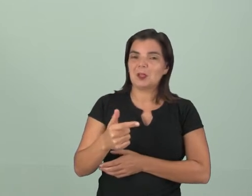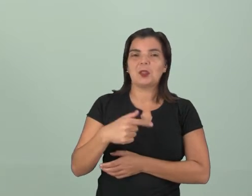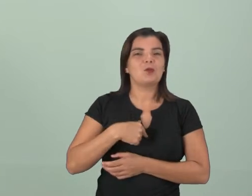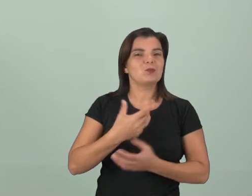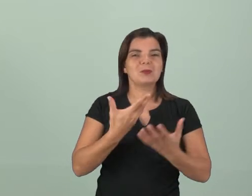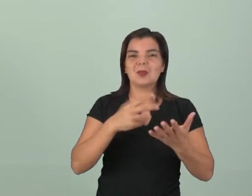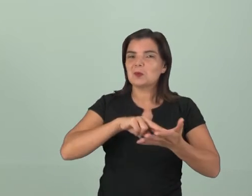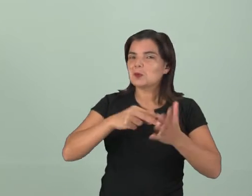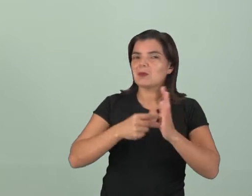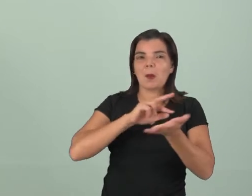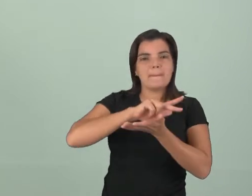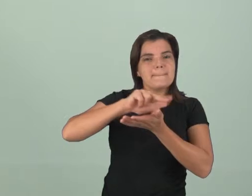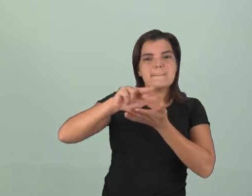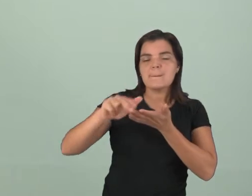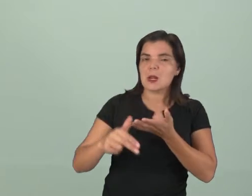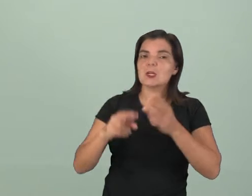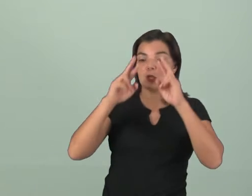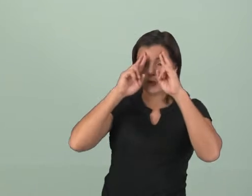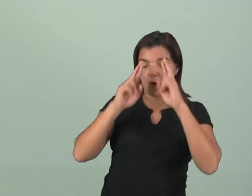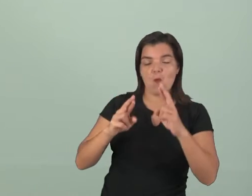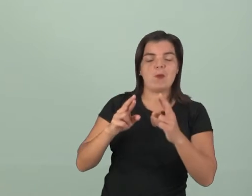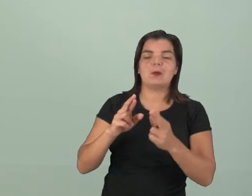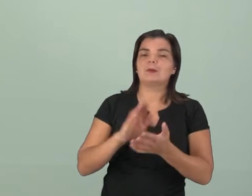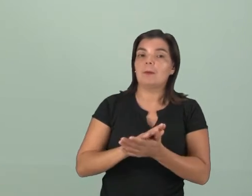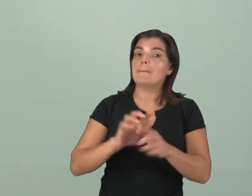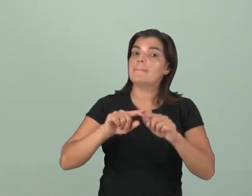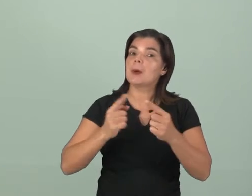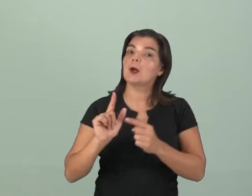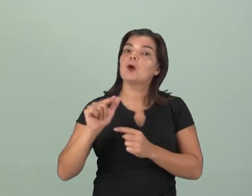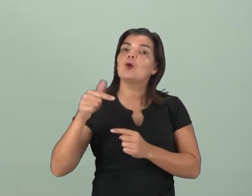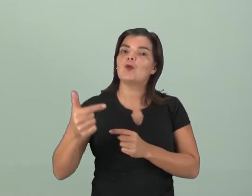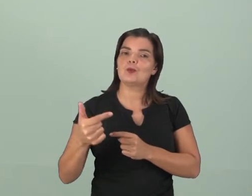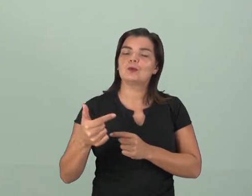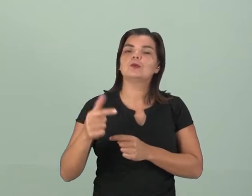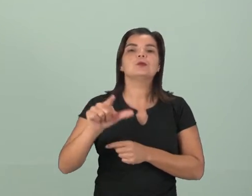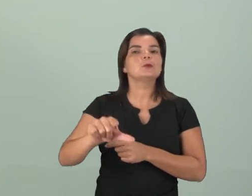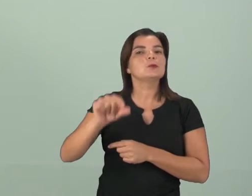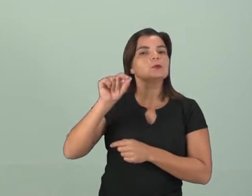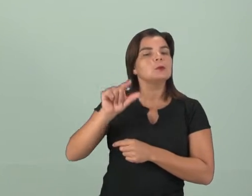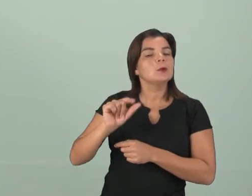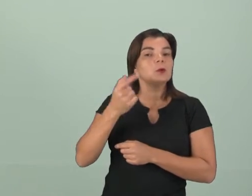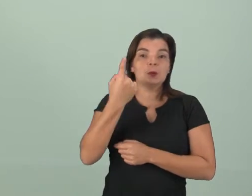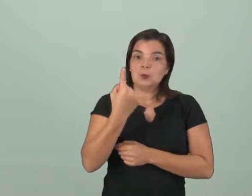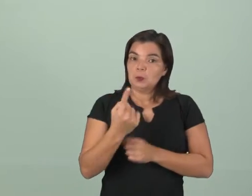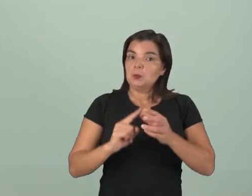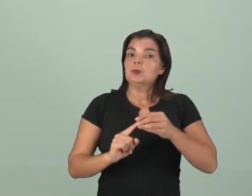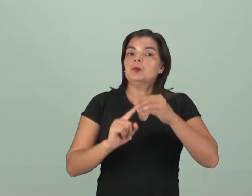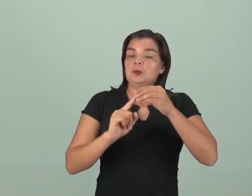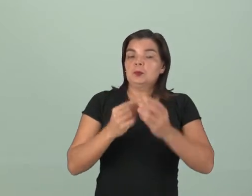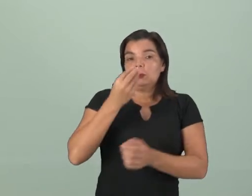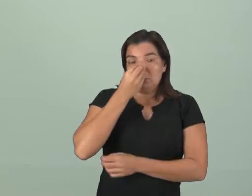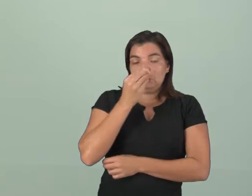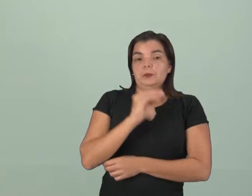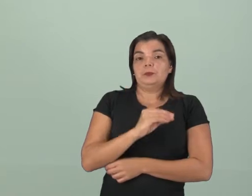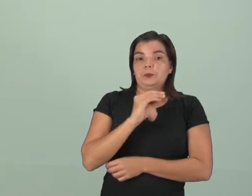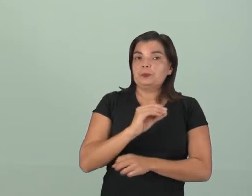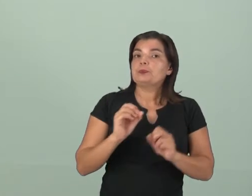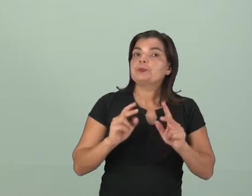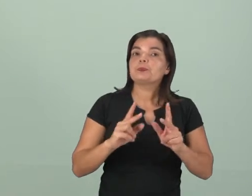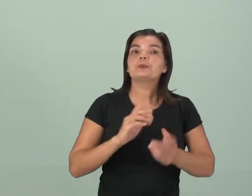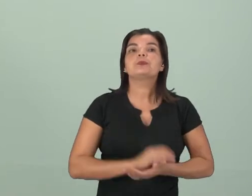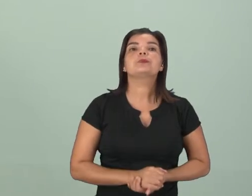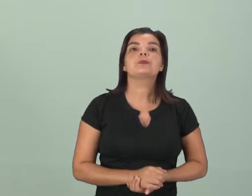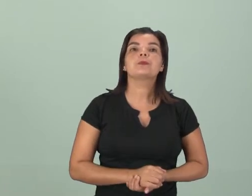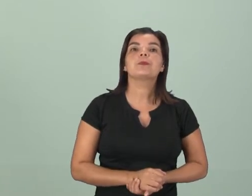pluralidade, ok? Já está criando, favorecendo uma discriminação, ok?